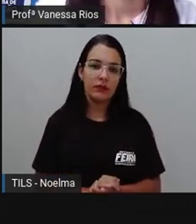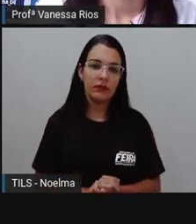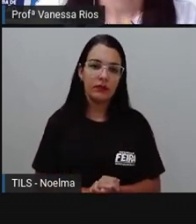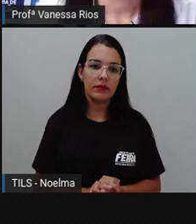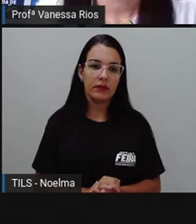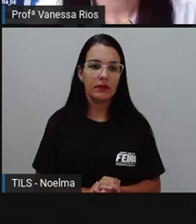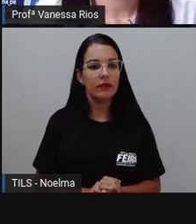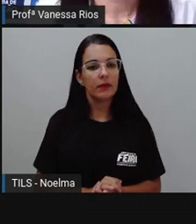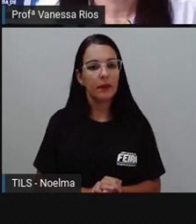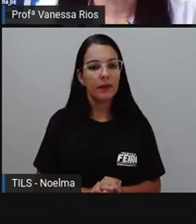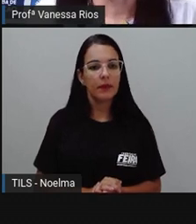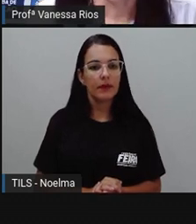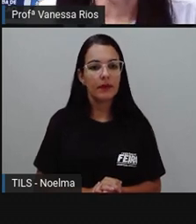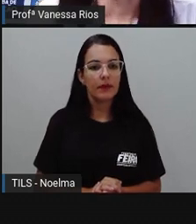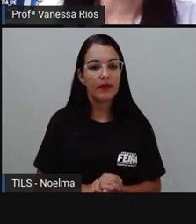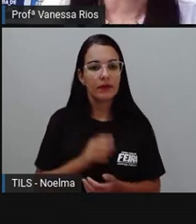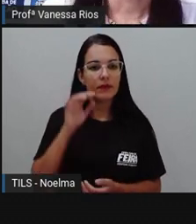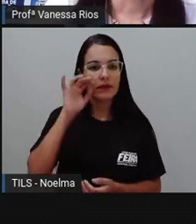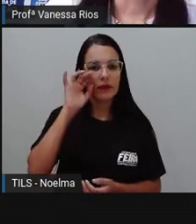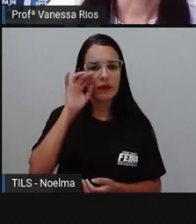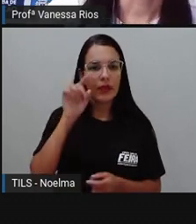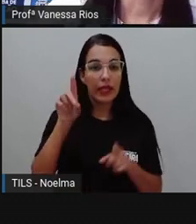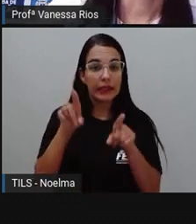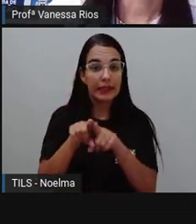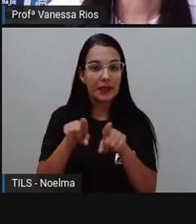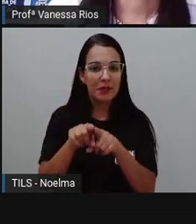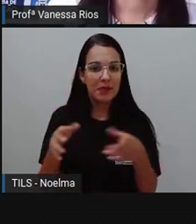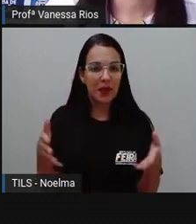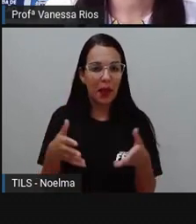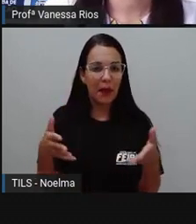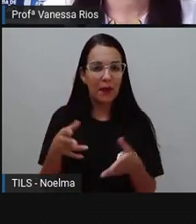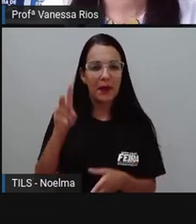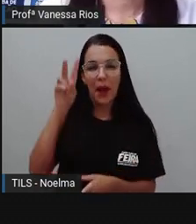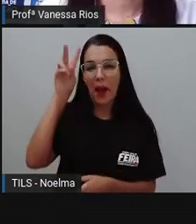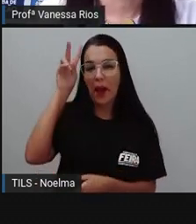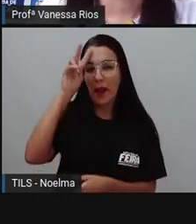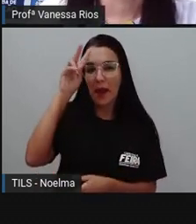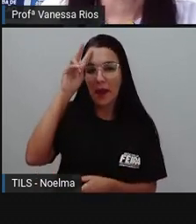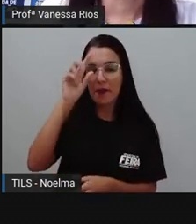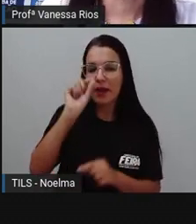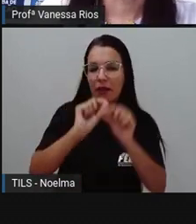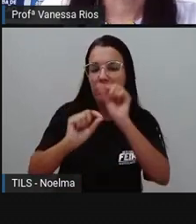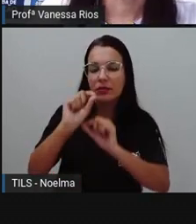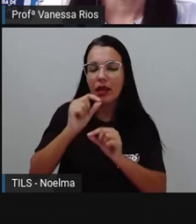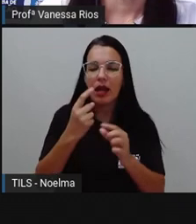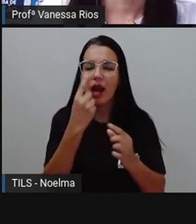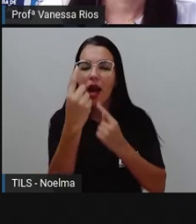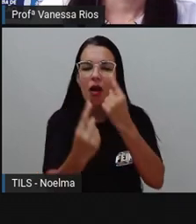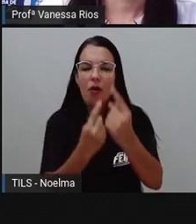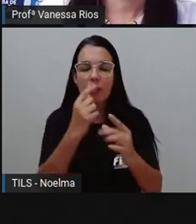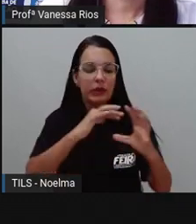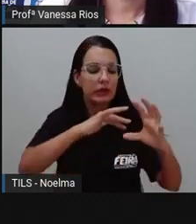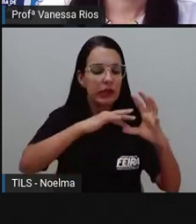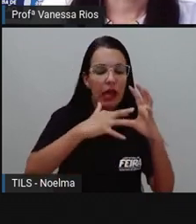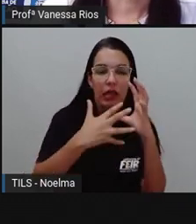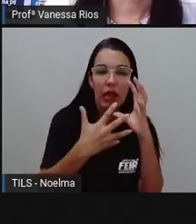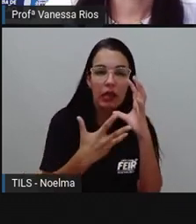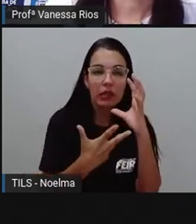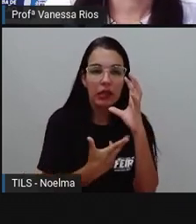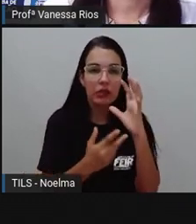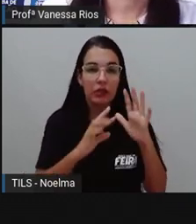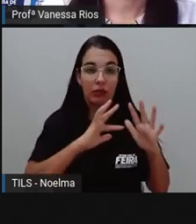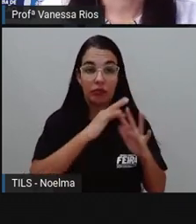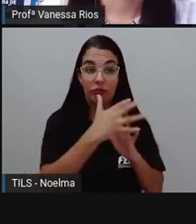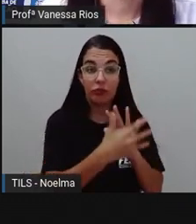E aí a gente retorna e lembra um pouquinho algumas características das resenhas. Mas pensando aí